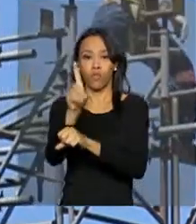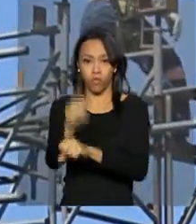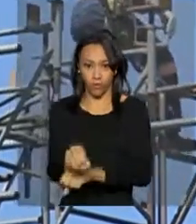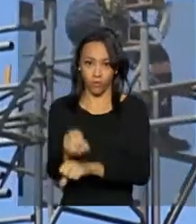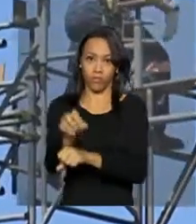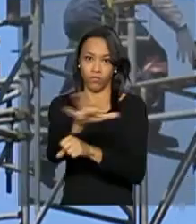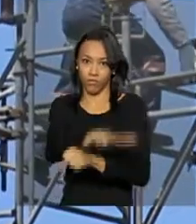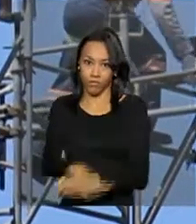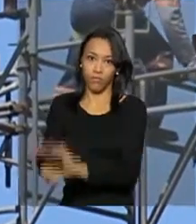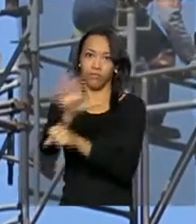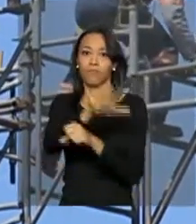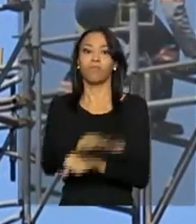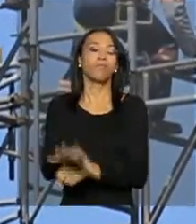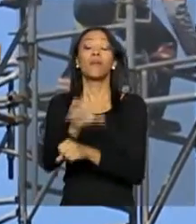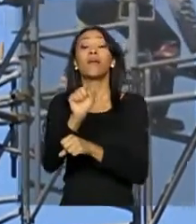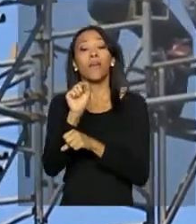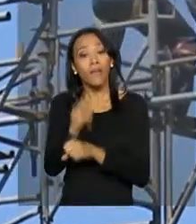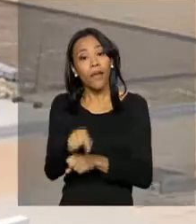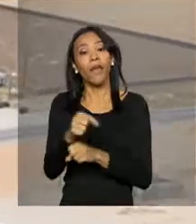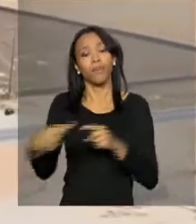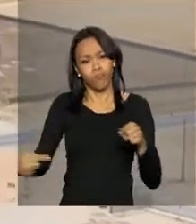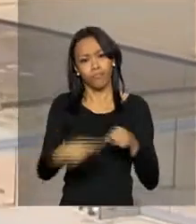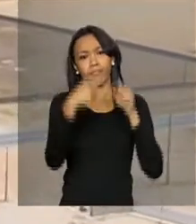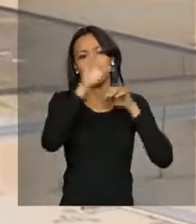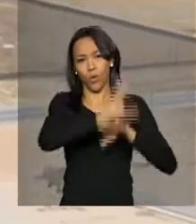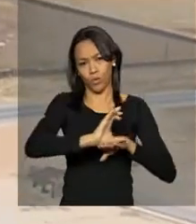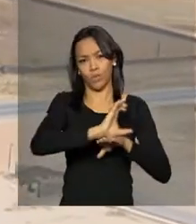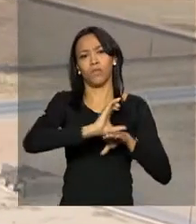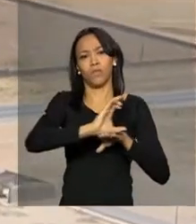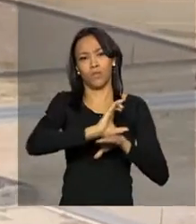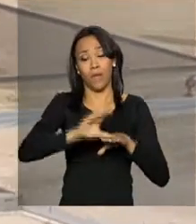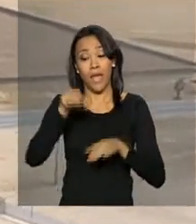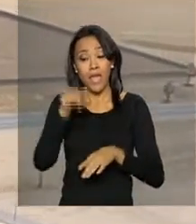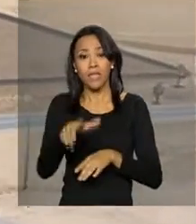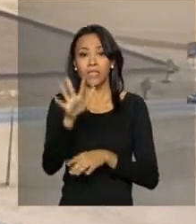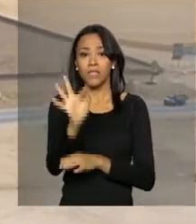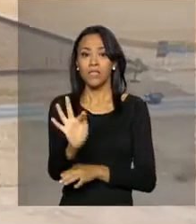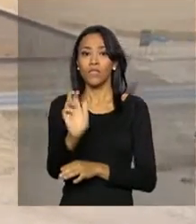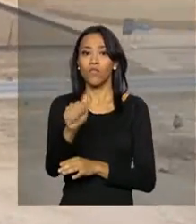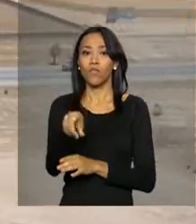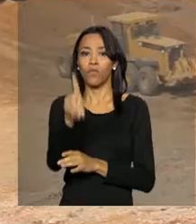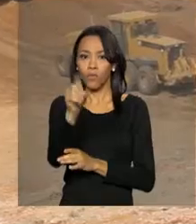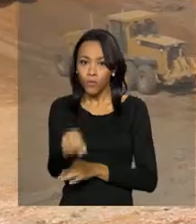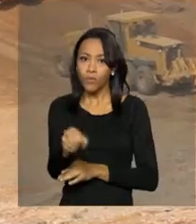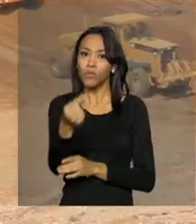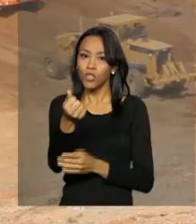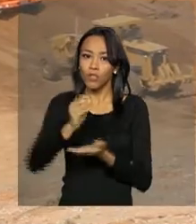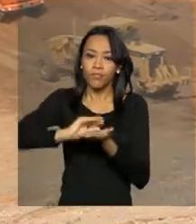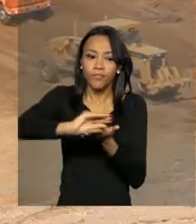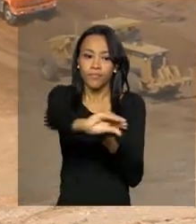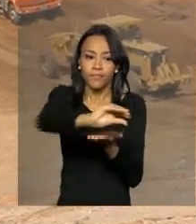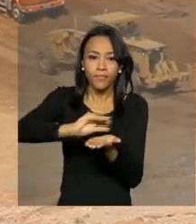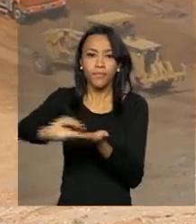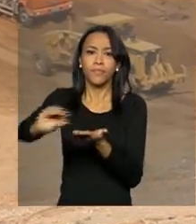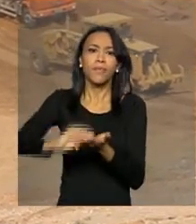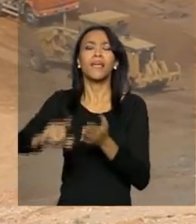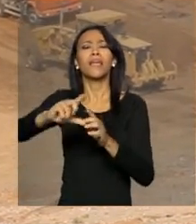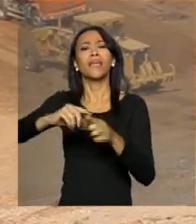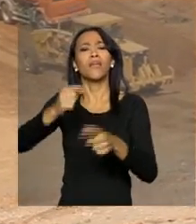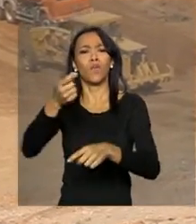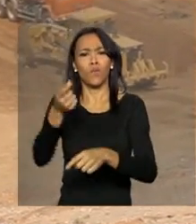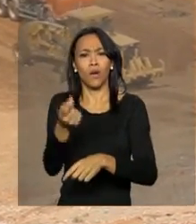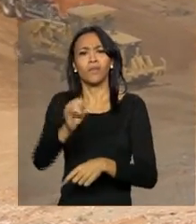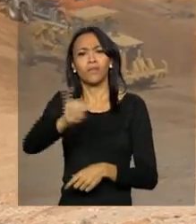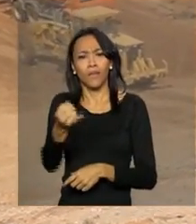fundos de desenvolvimento e os constitucionais. Esses fundos financiam projetos e cobram taxas inferiores às do mercado.